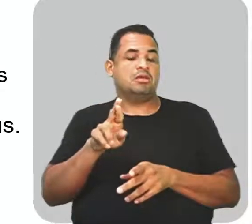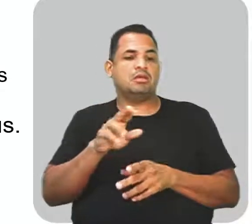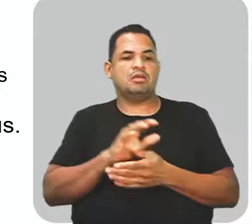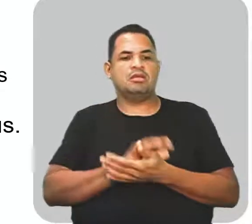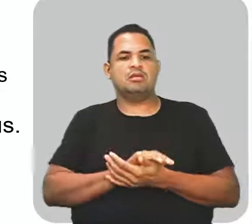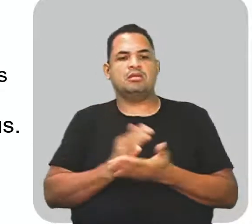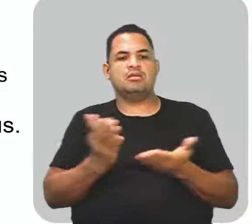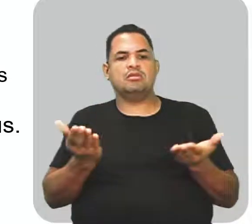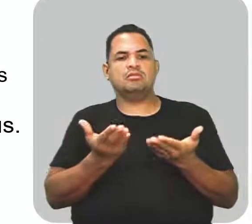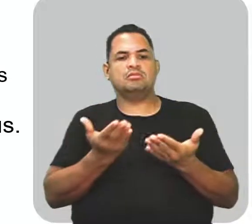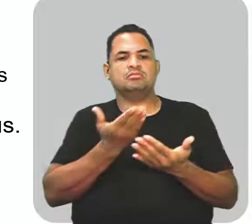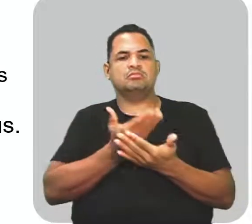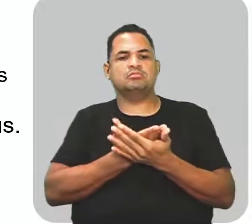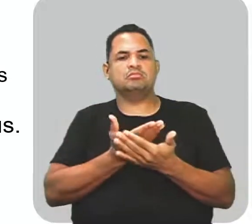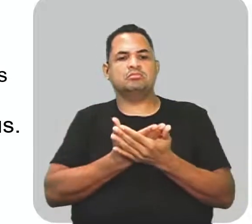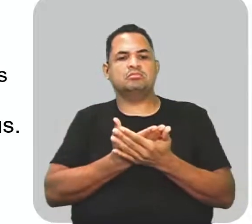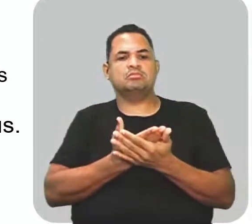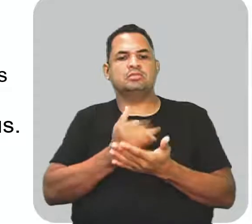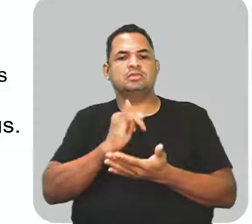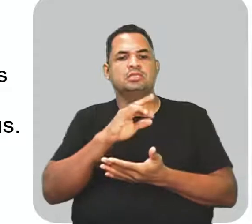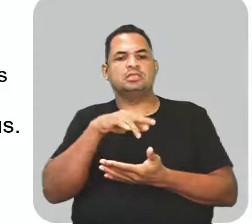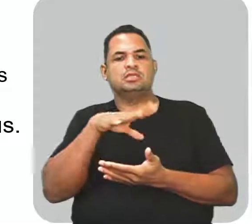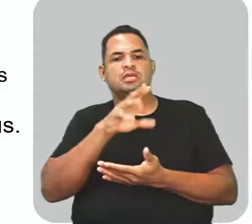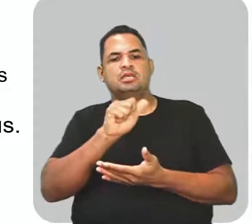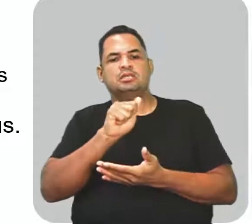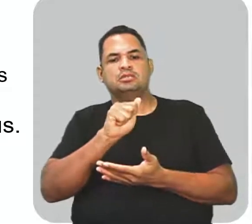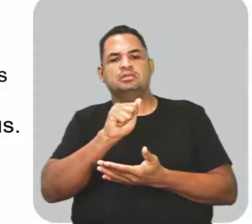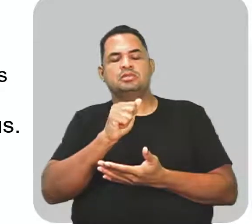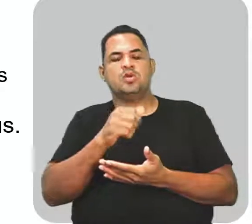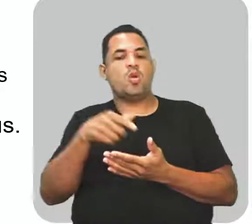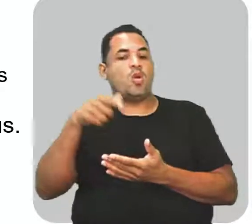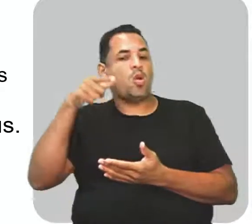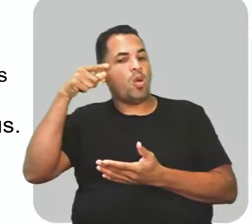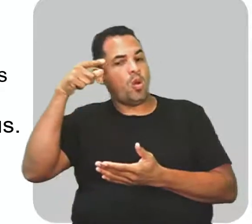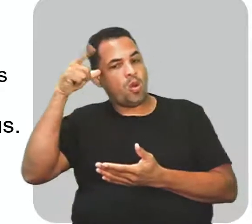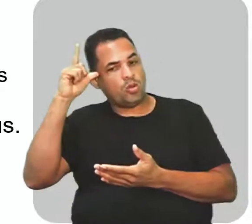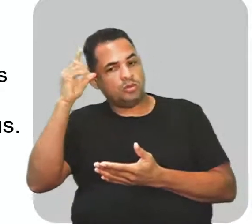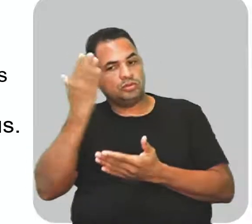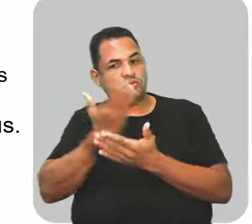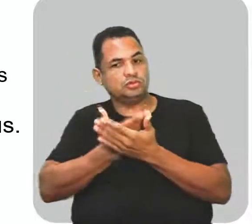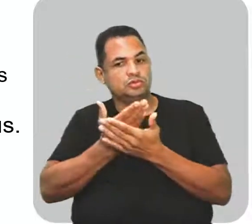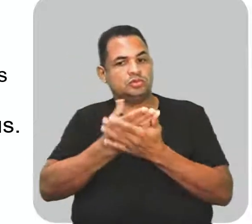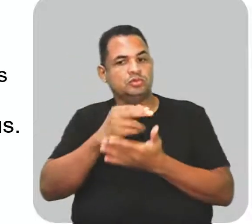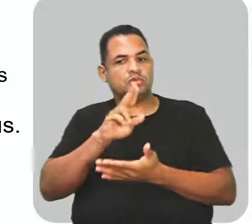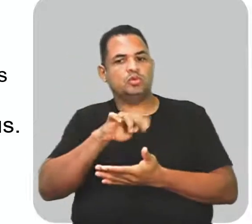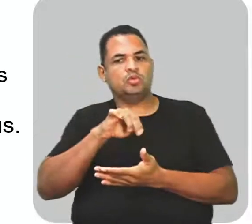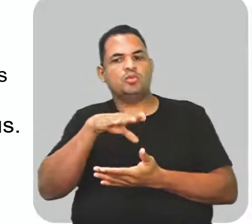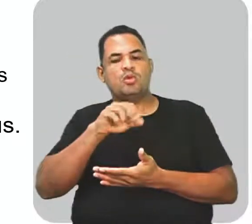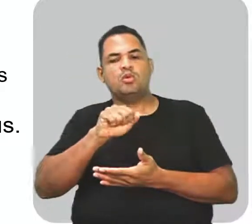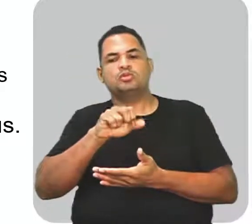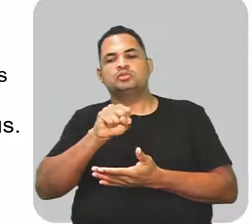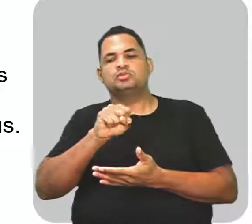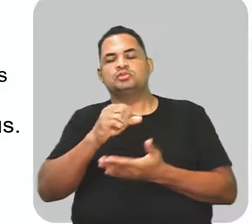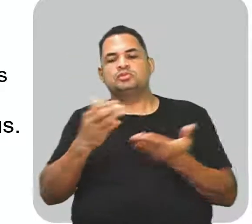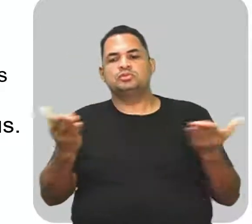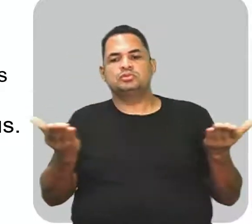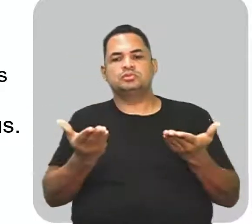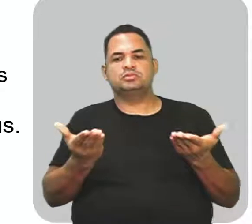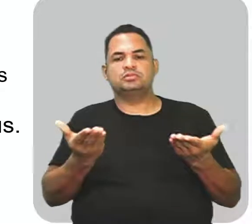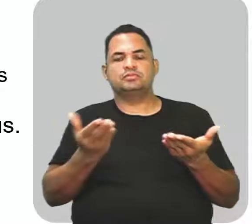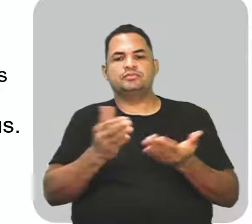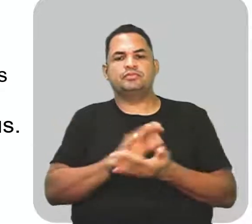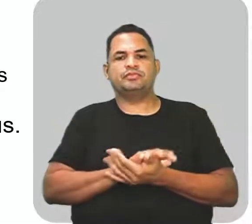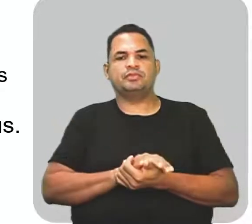Agora, estudo as iraras. Ontem, estudei os urubus. Então, aqui a gente já vê o som,